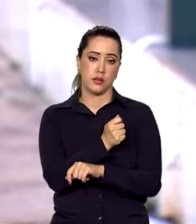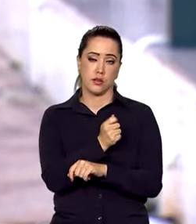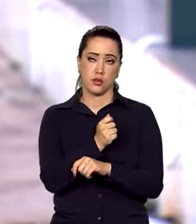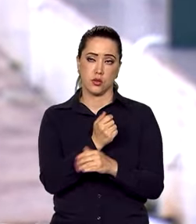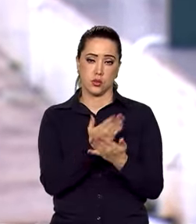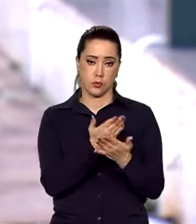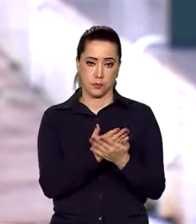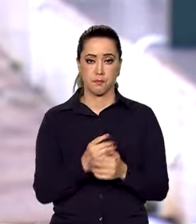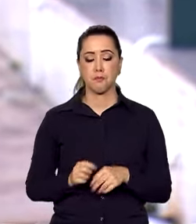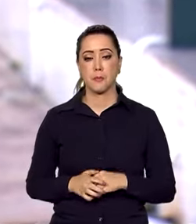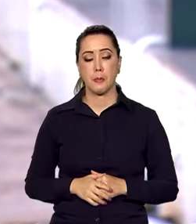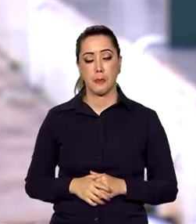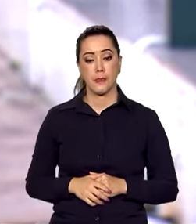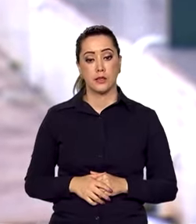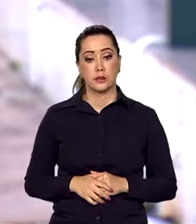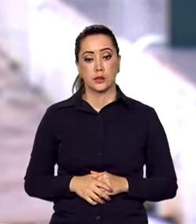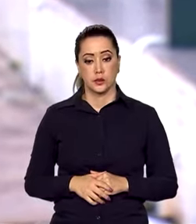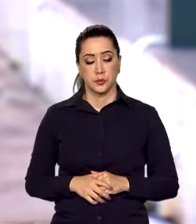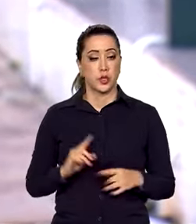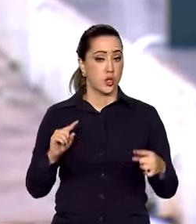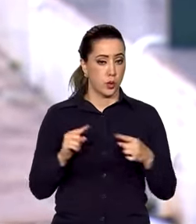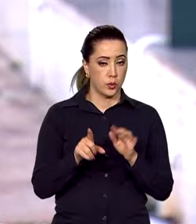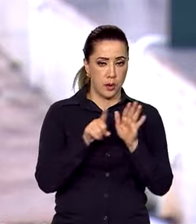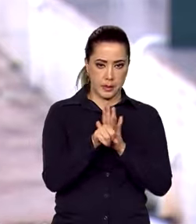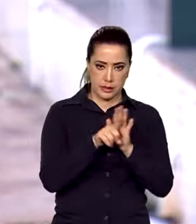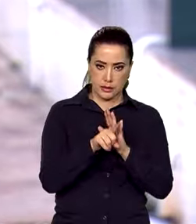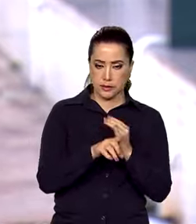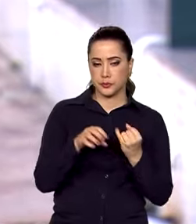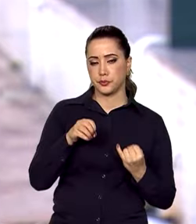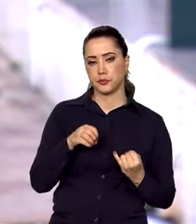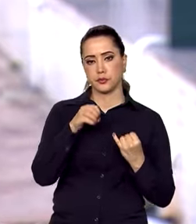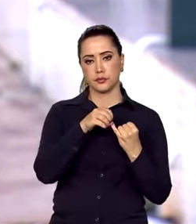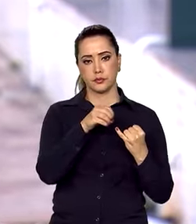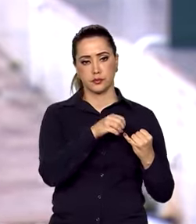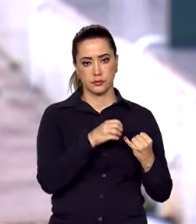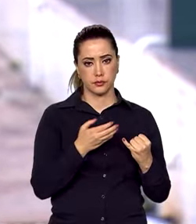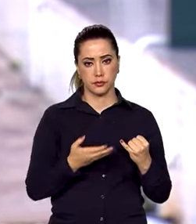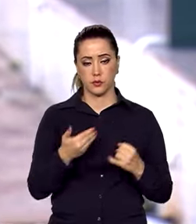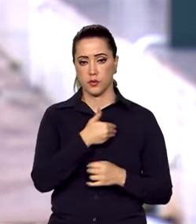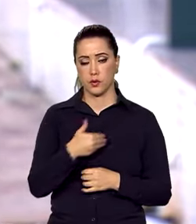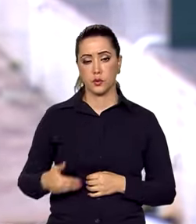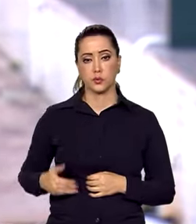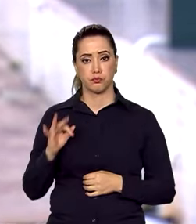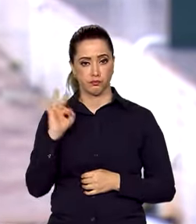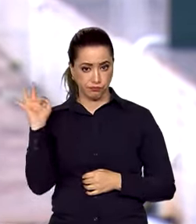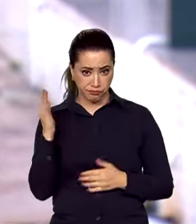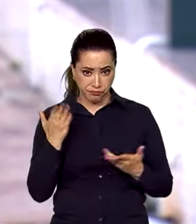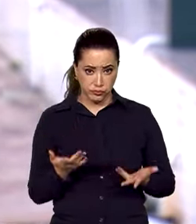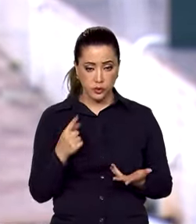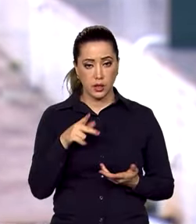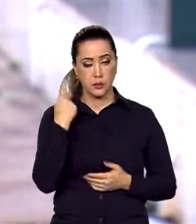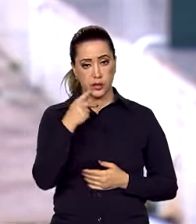publicada em outubro deste ano pelo IPEA, o Instituto de Pesquisa Econômica Aplicada do Governo Federal, a política